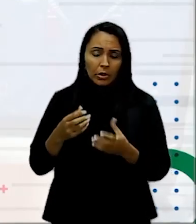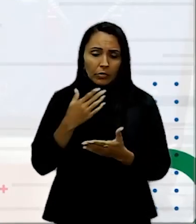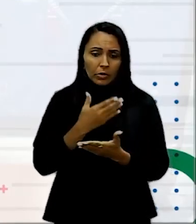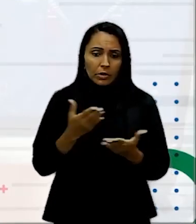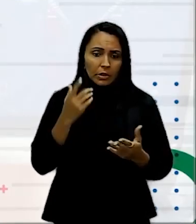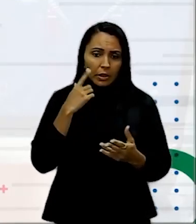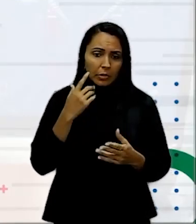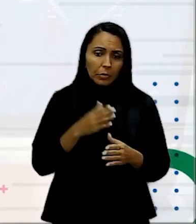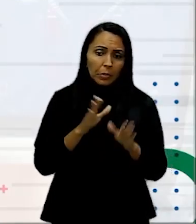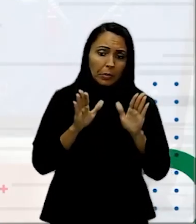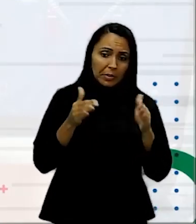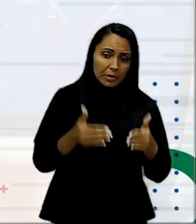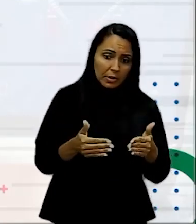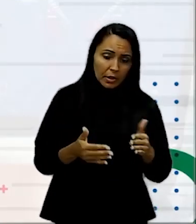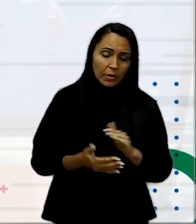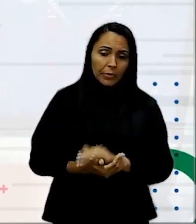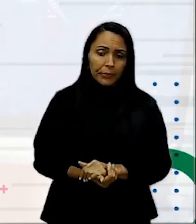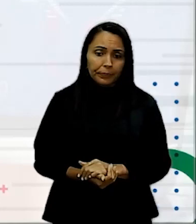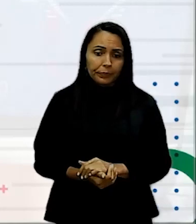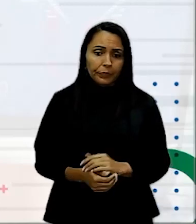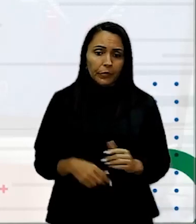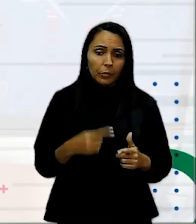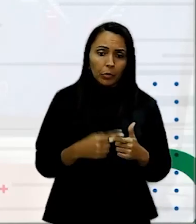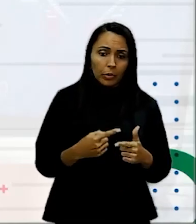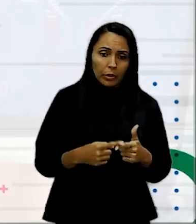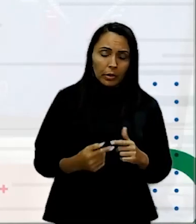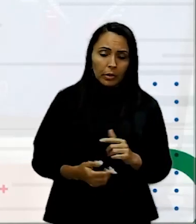com alinhamento central Isso porque, veja aqui